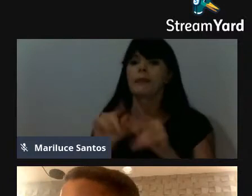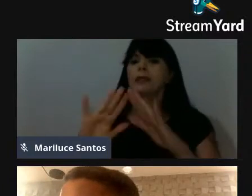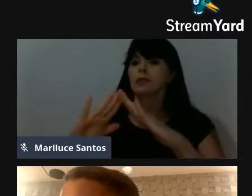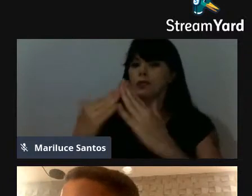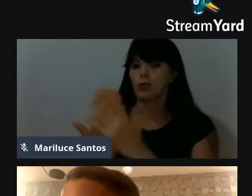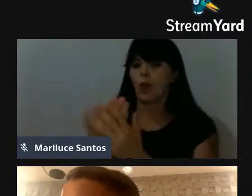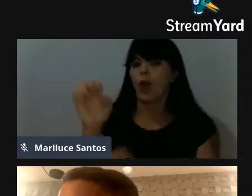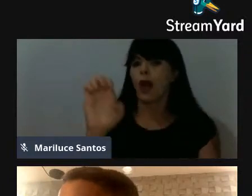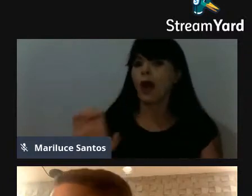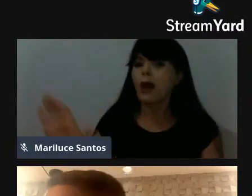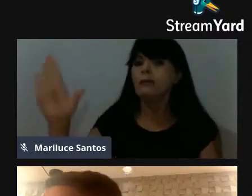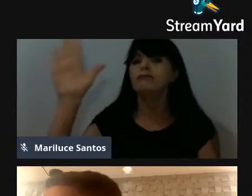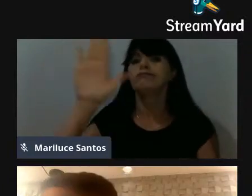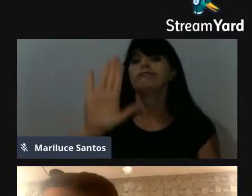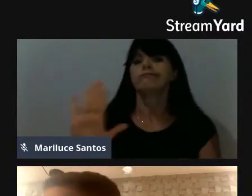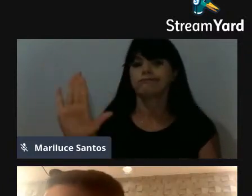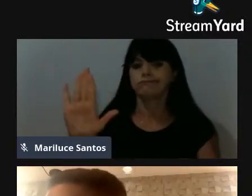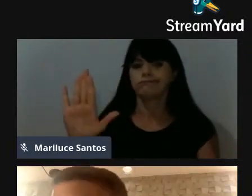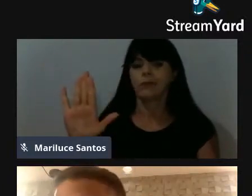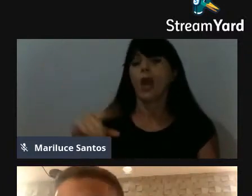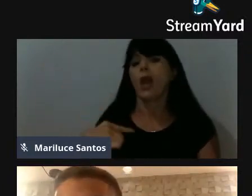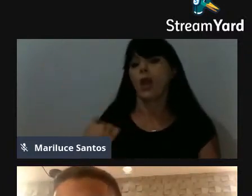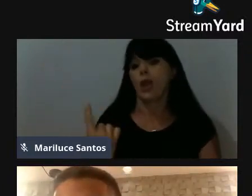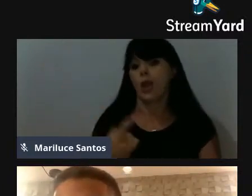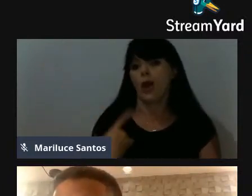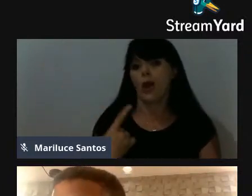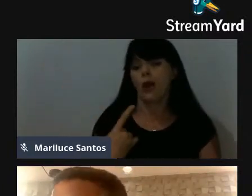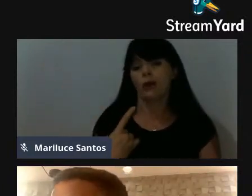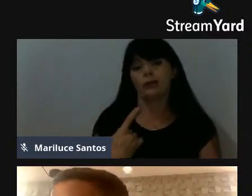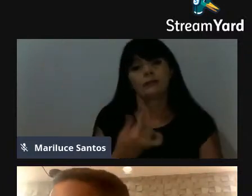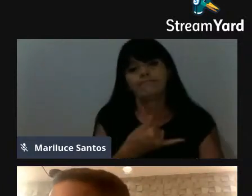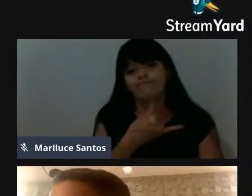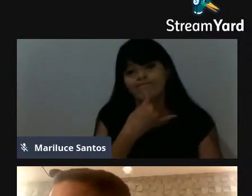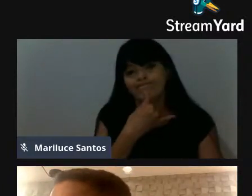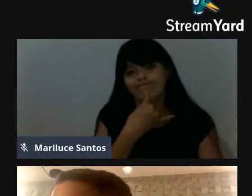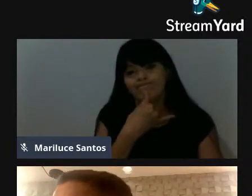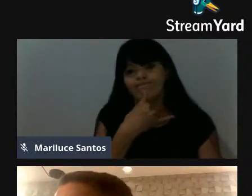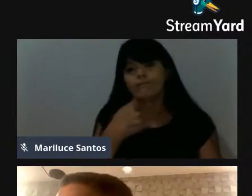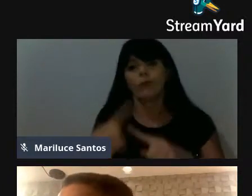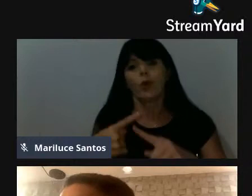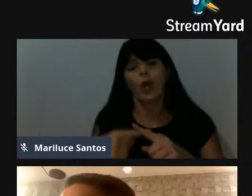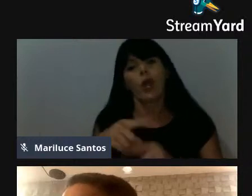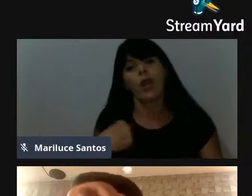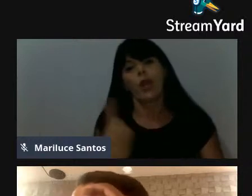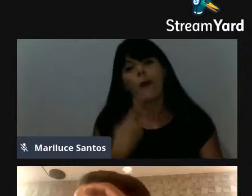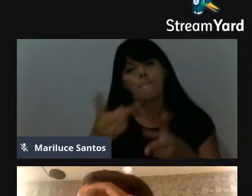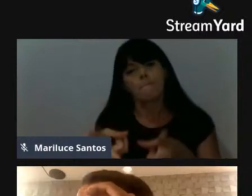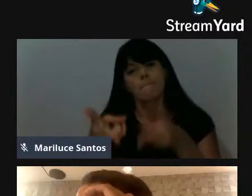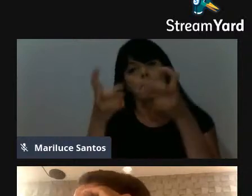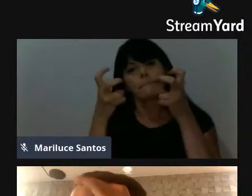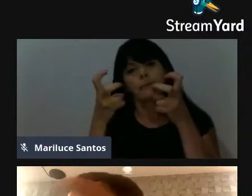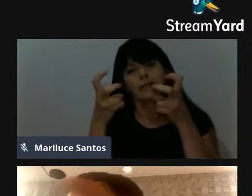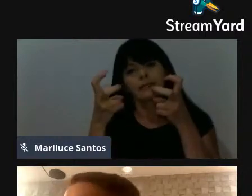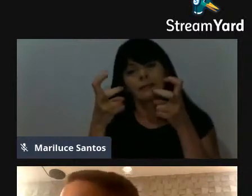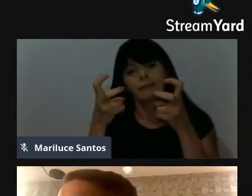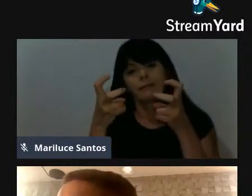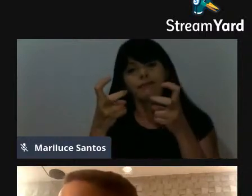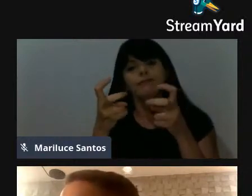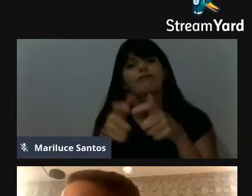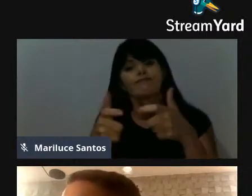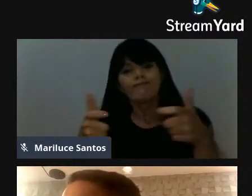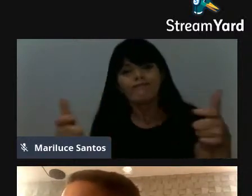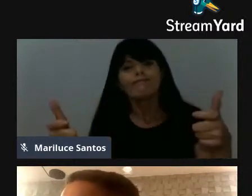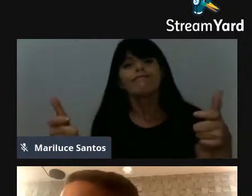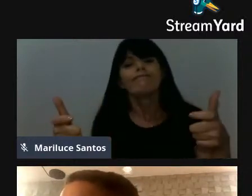a gente fica pesaroso, porque a gente vai percebendo grandes possibilidades entre eles